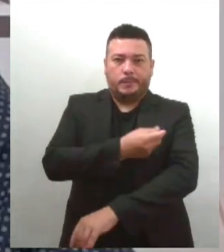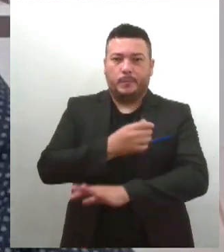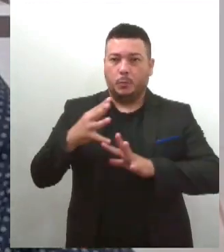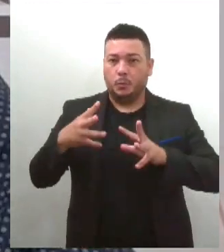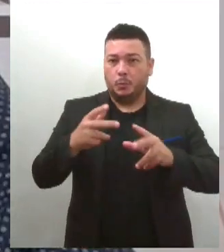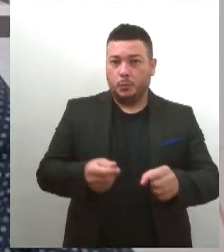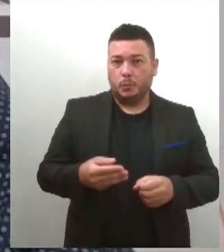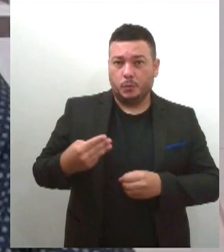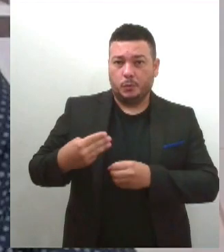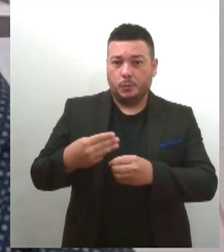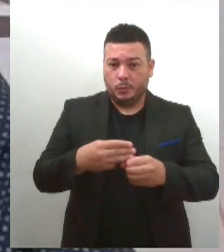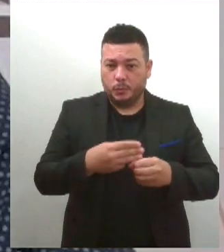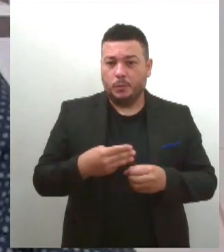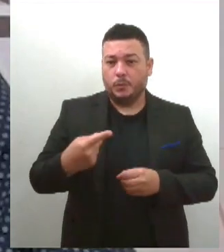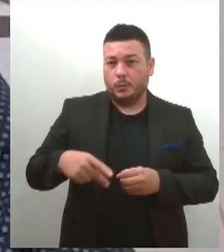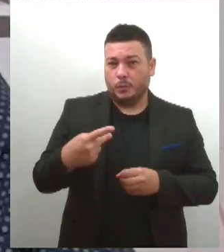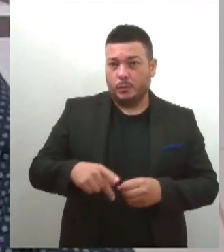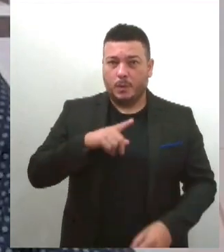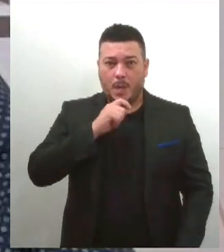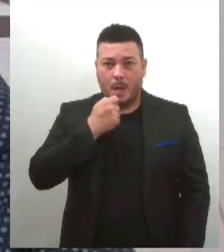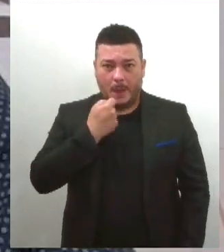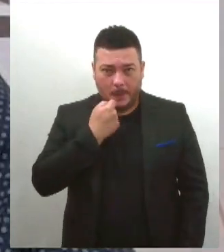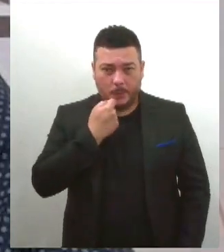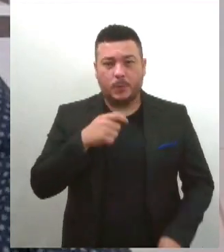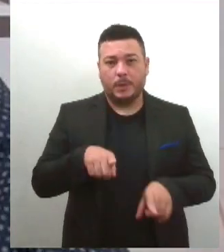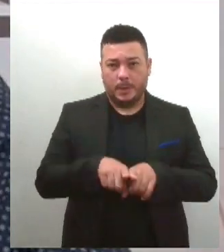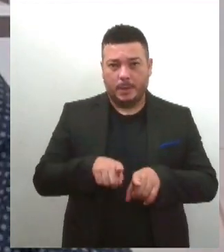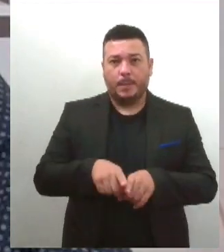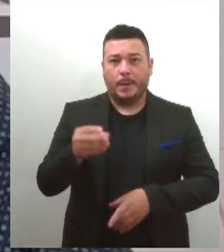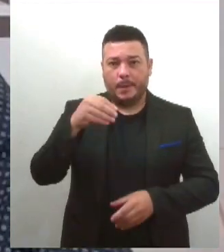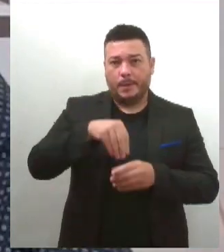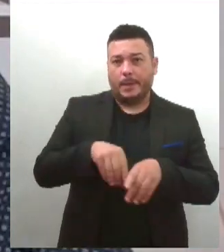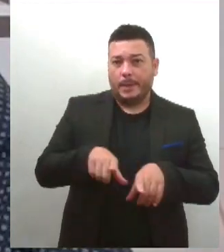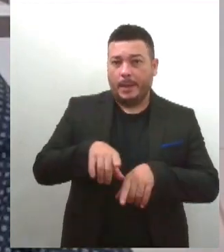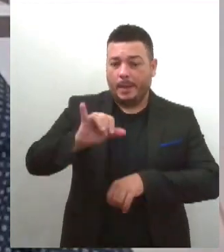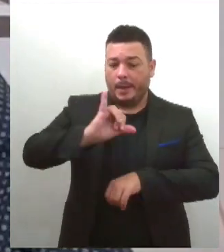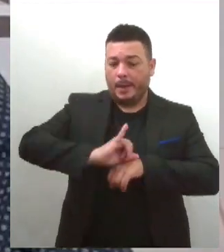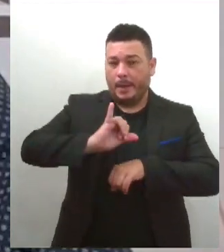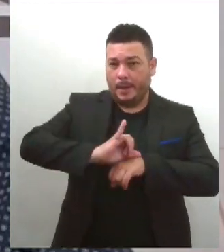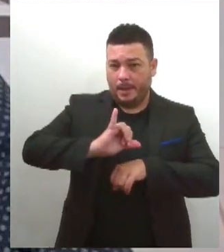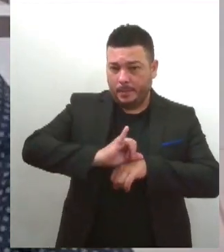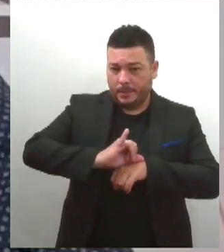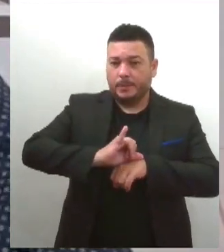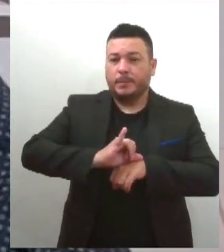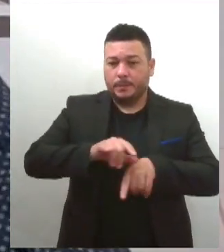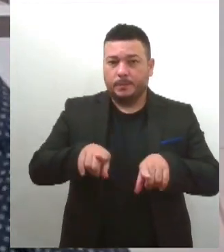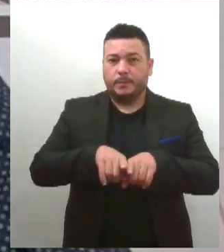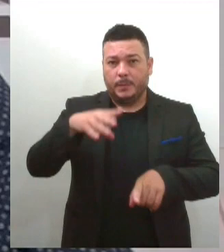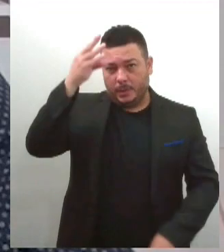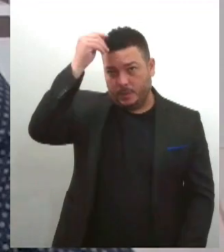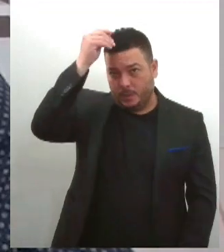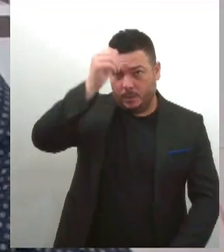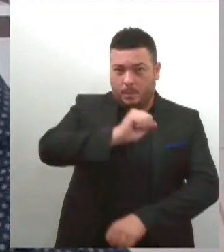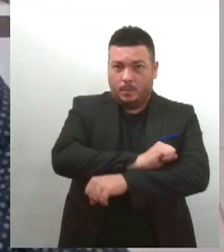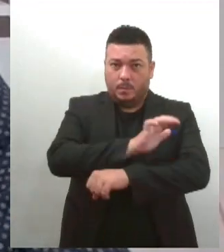regional de Aracaju, que inclui, além da capital, os municípios de São Cristóvão, Barra dos Coqueiros,